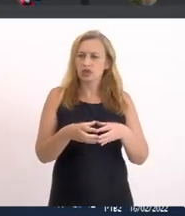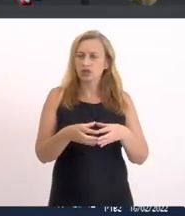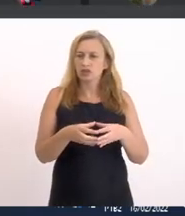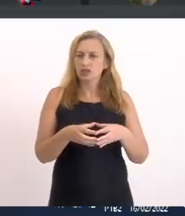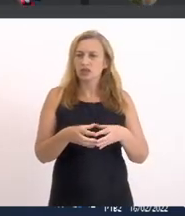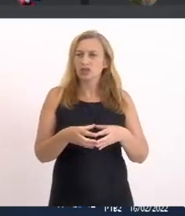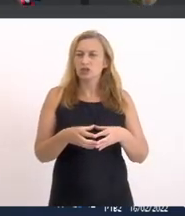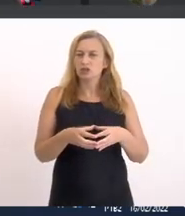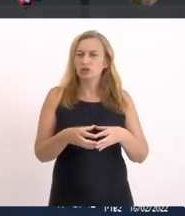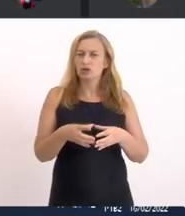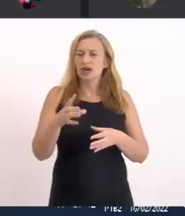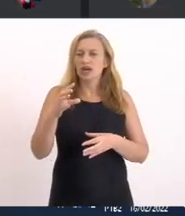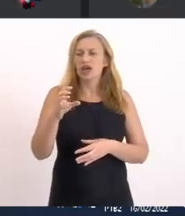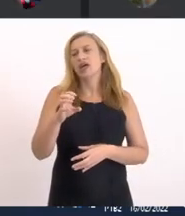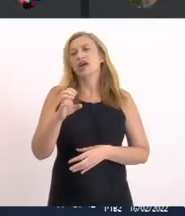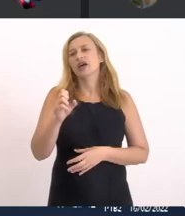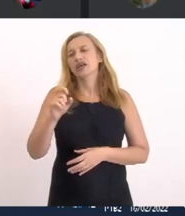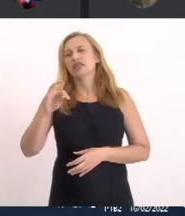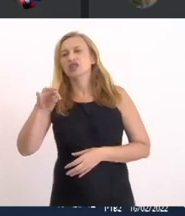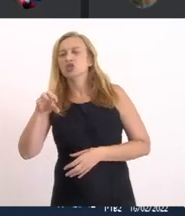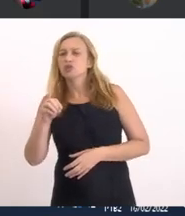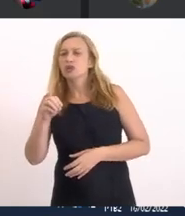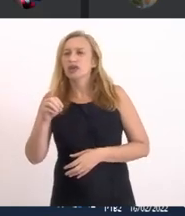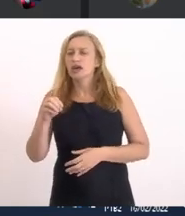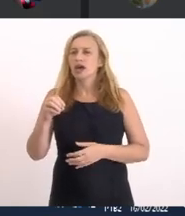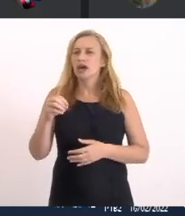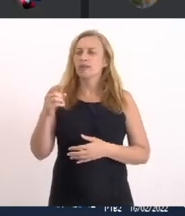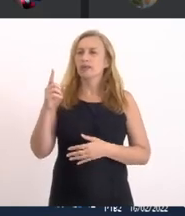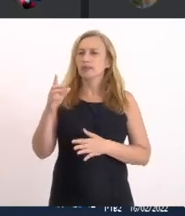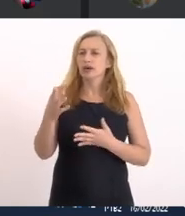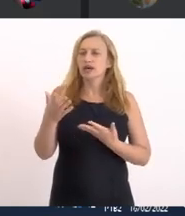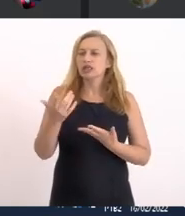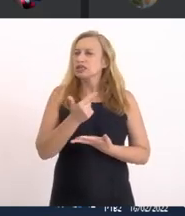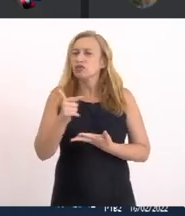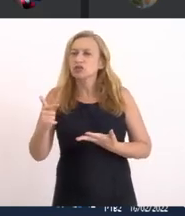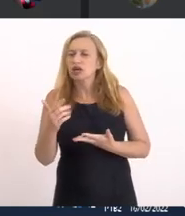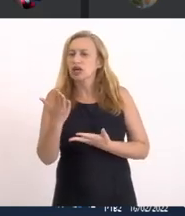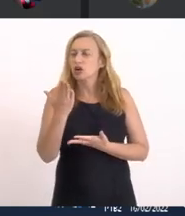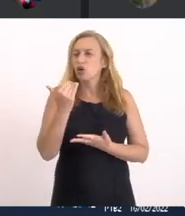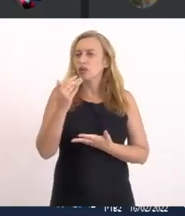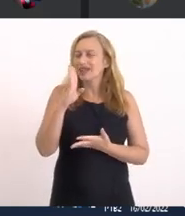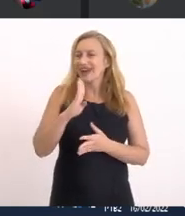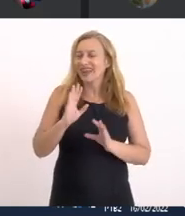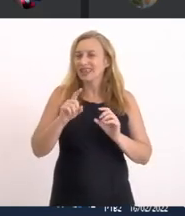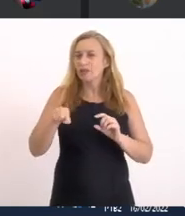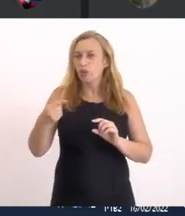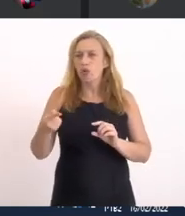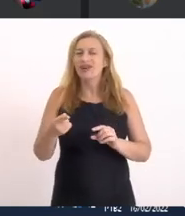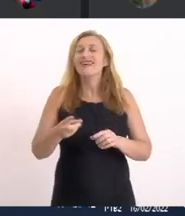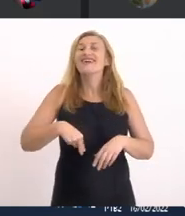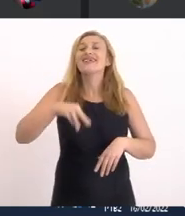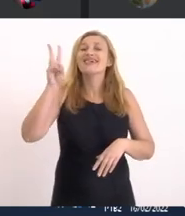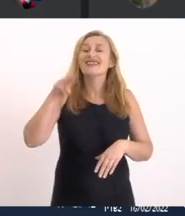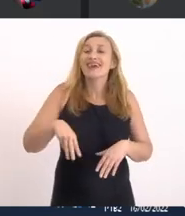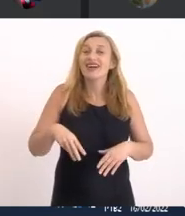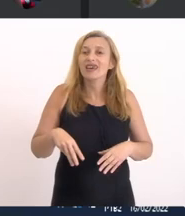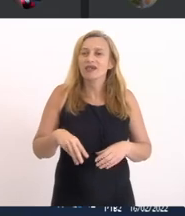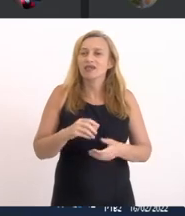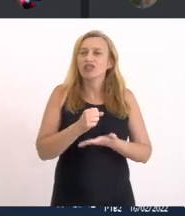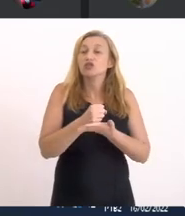instituição Em construção de mole Não tem almoço grátis depois Que é quem vai manter isso